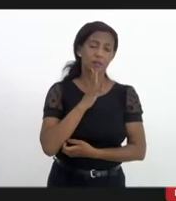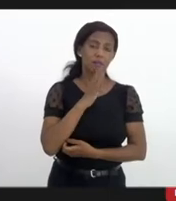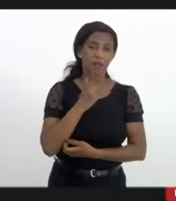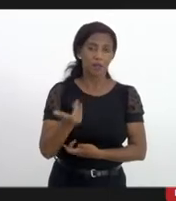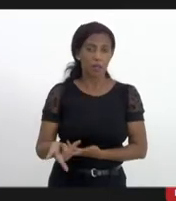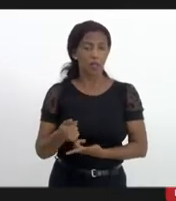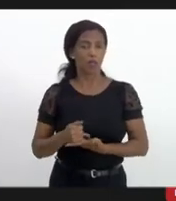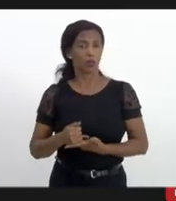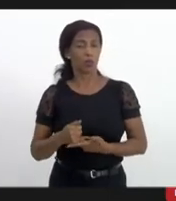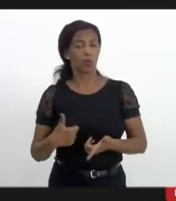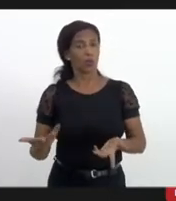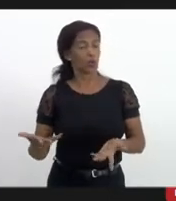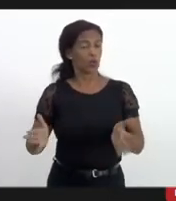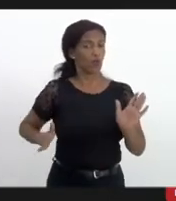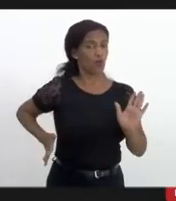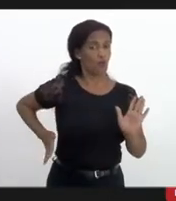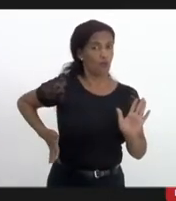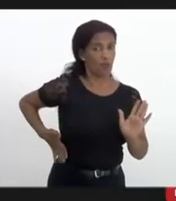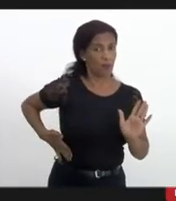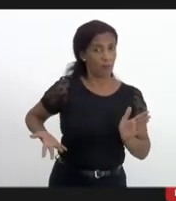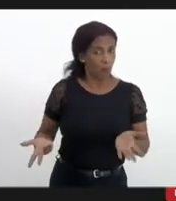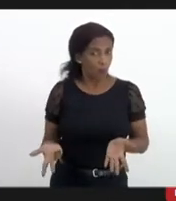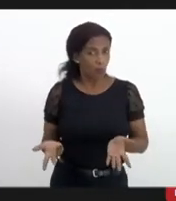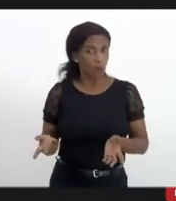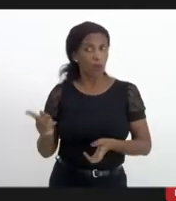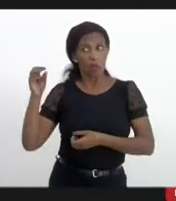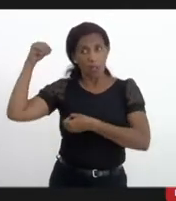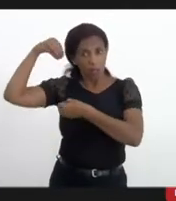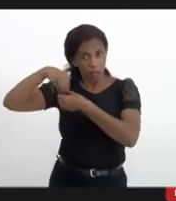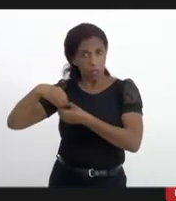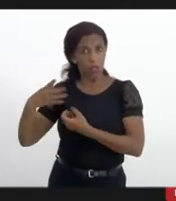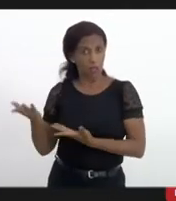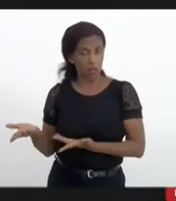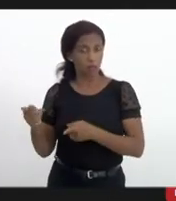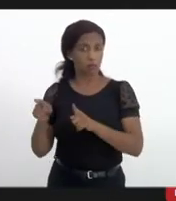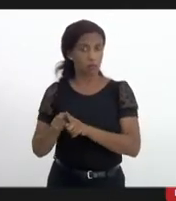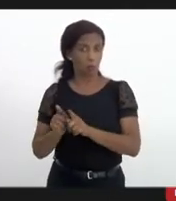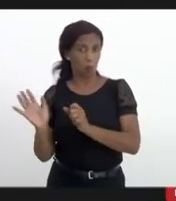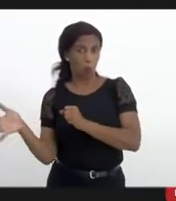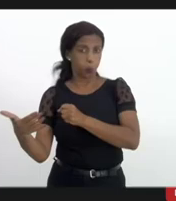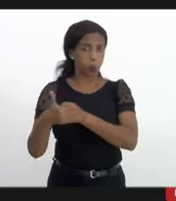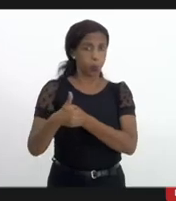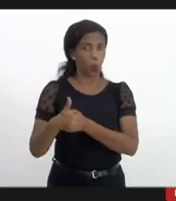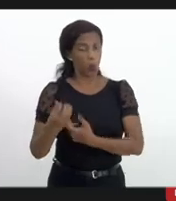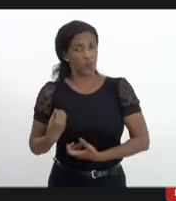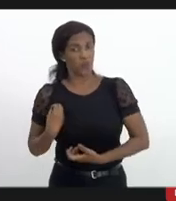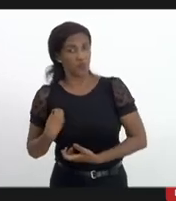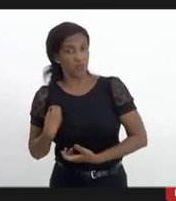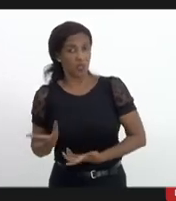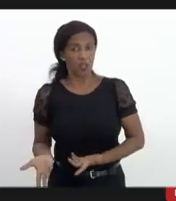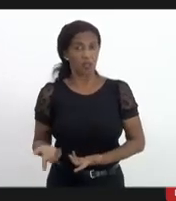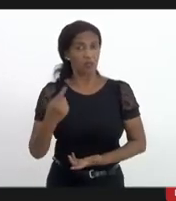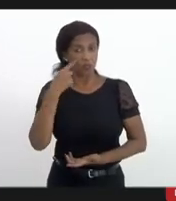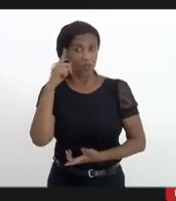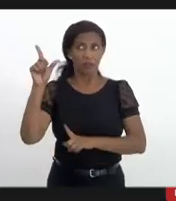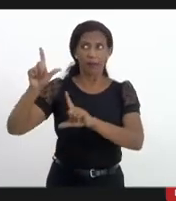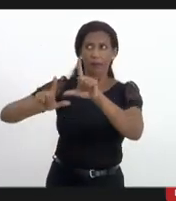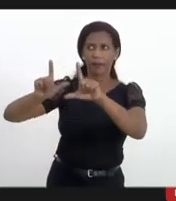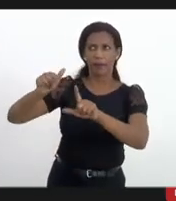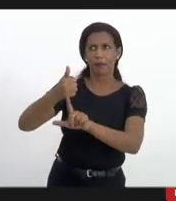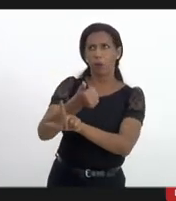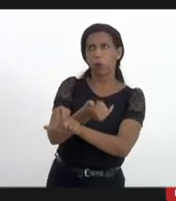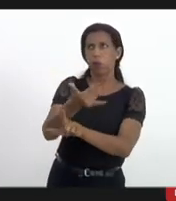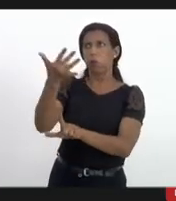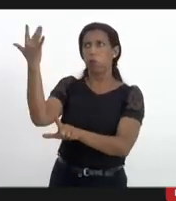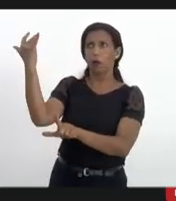o marginal o traficante ele está ali dentro né ou se escondendo ou morando que a gente vê na televisão vários